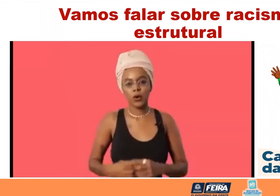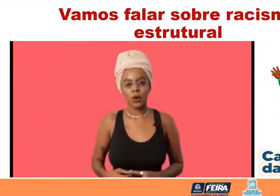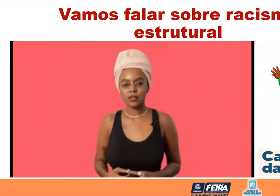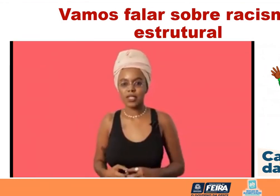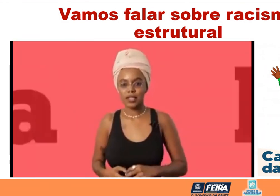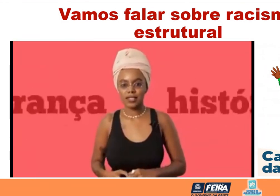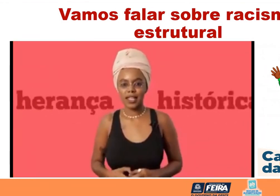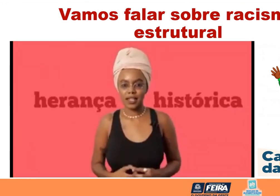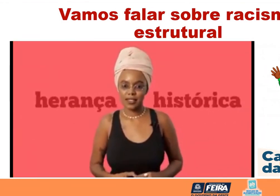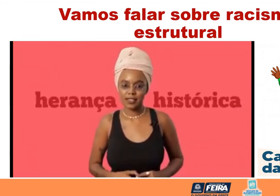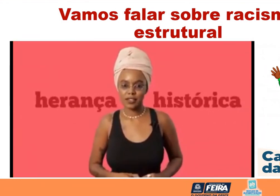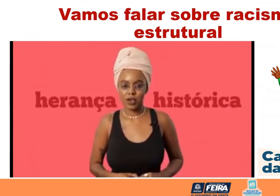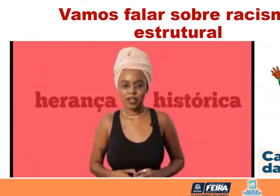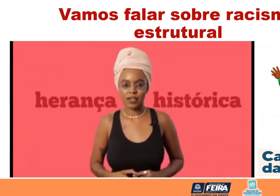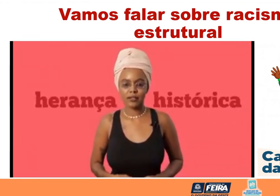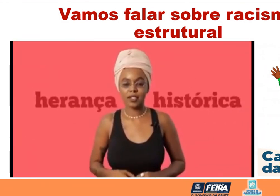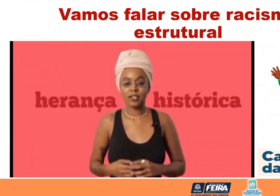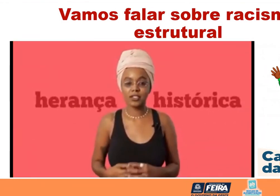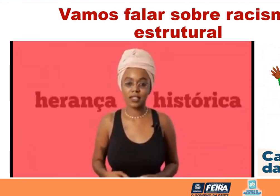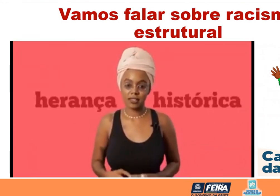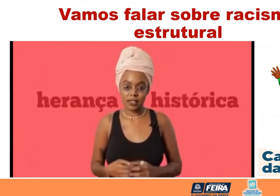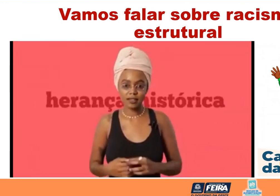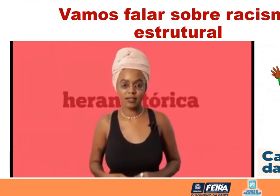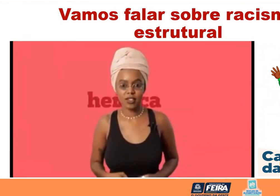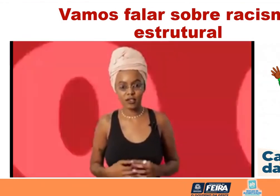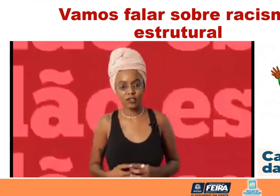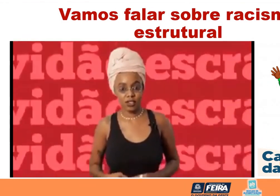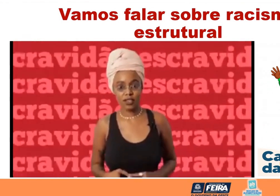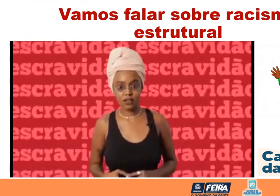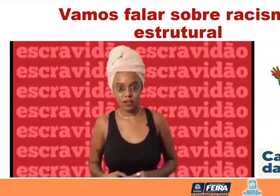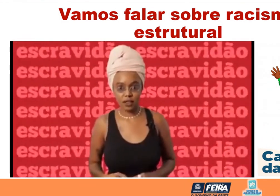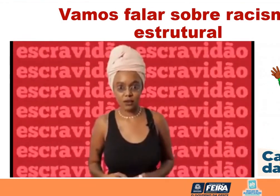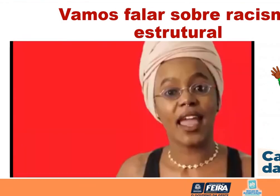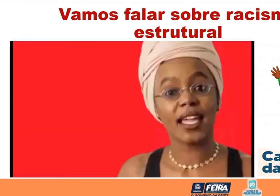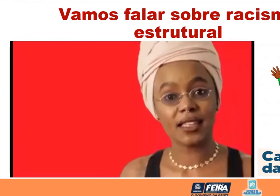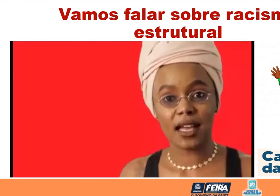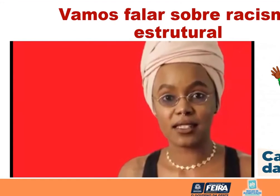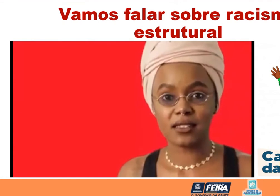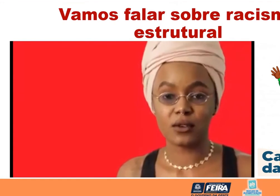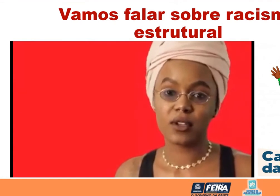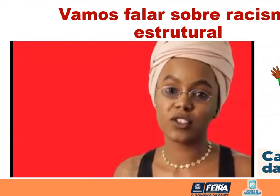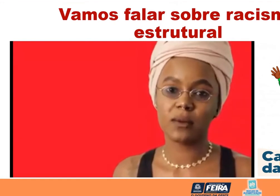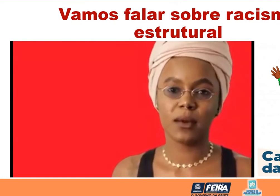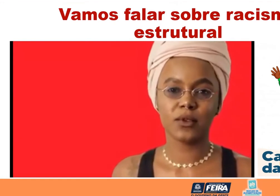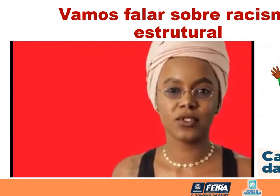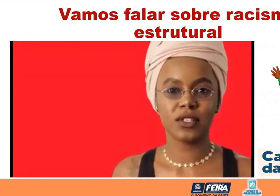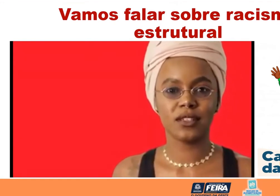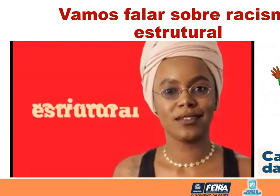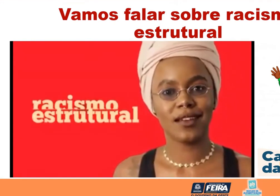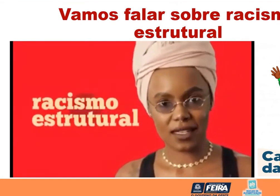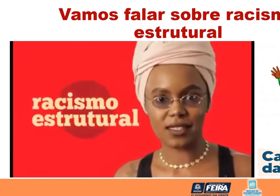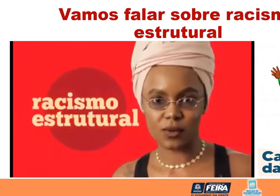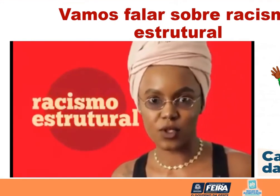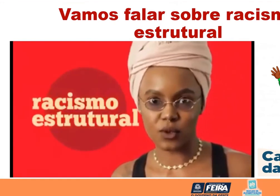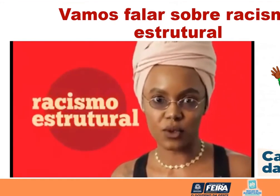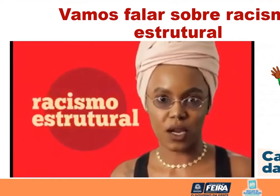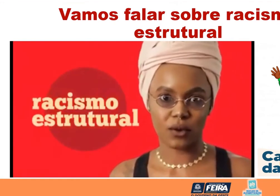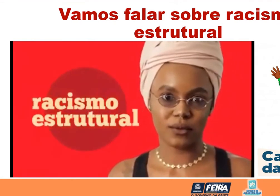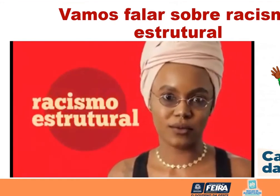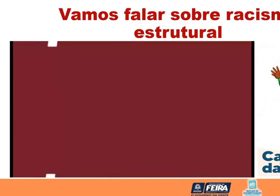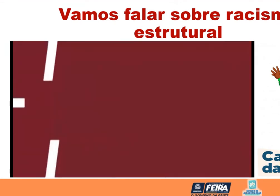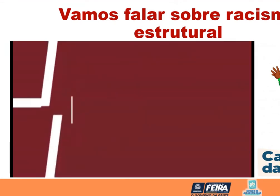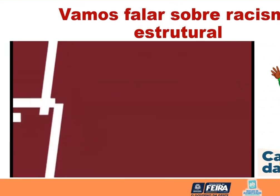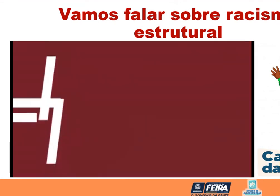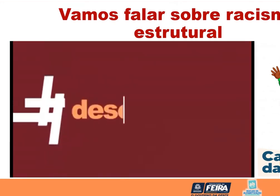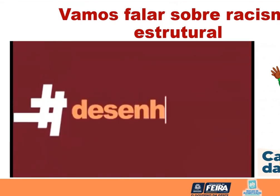suporte. E por conta dessa herança histórica vinda de centenas de anos de escravidão é que nasce o que chamamos de racismo